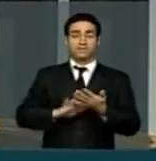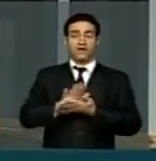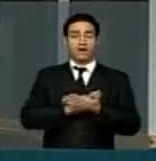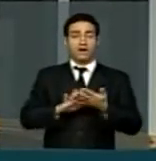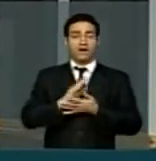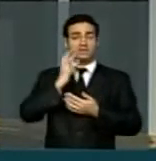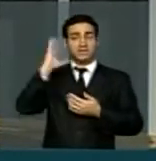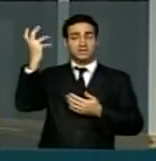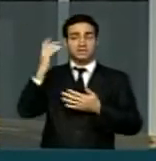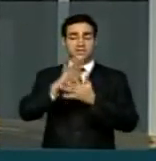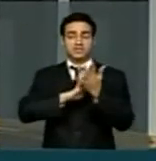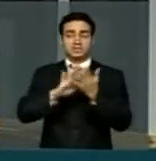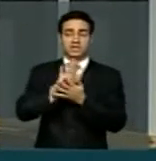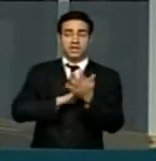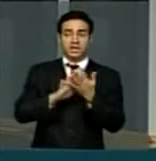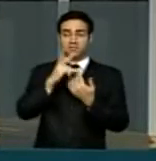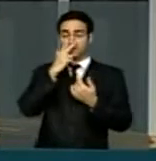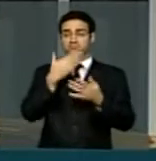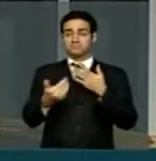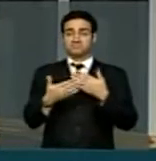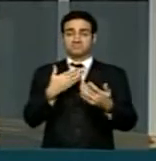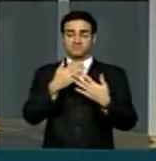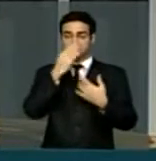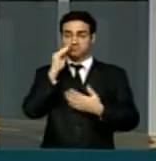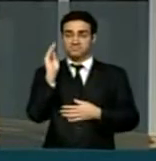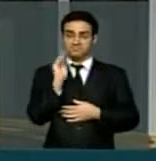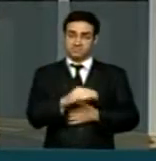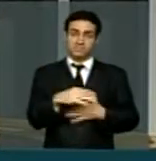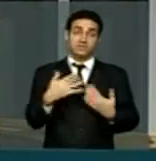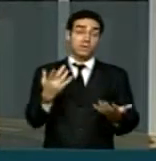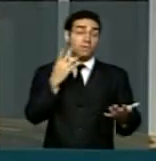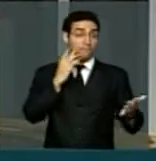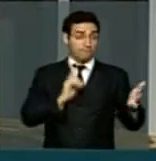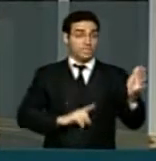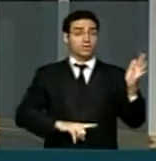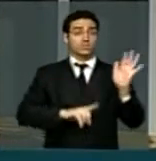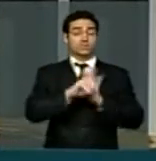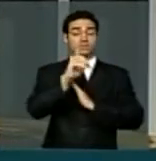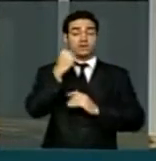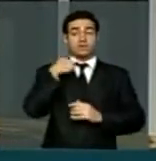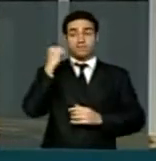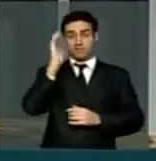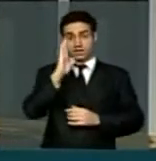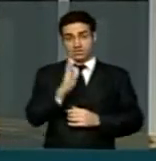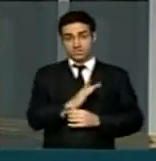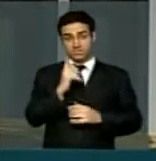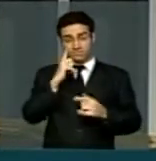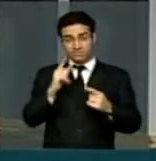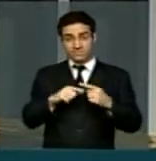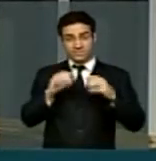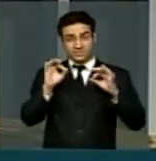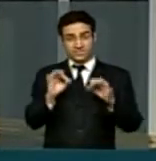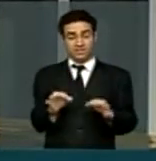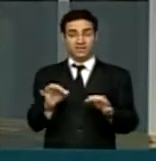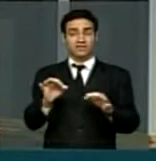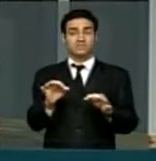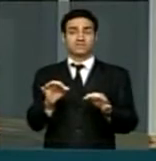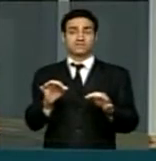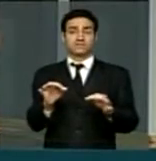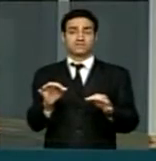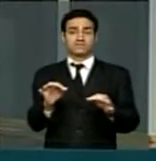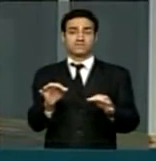deliberação a respeito disso. E aí eu pergunto ao Brasil, será que é justo nós